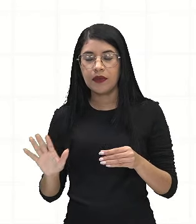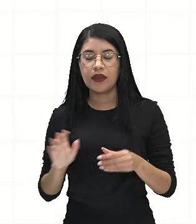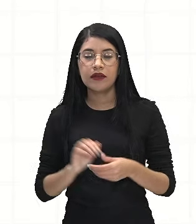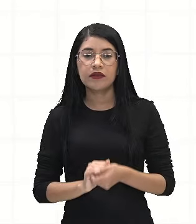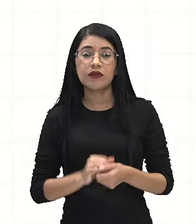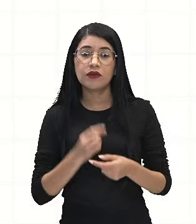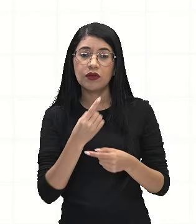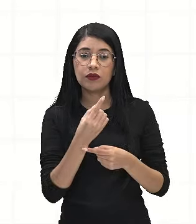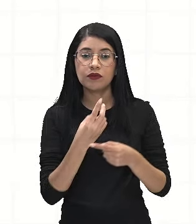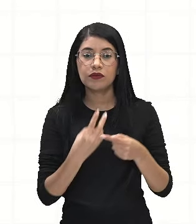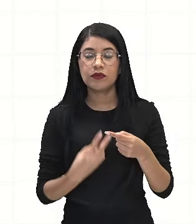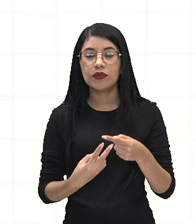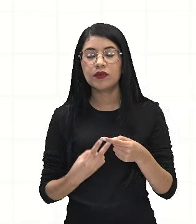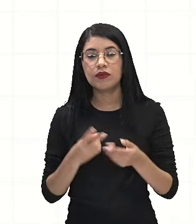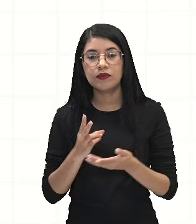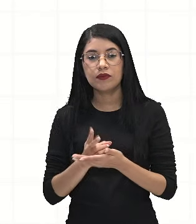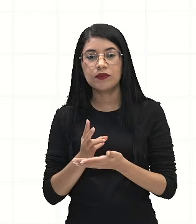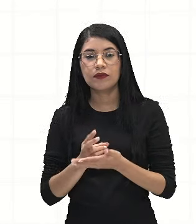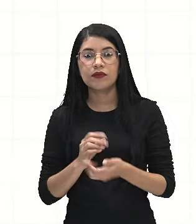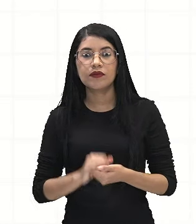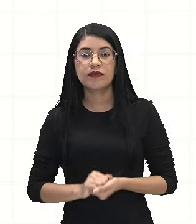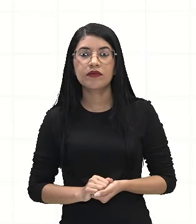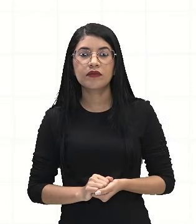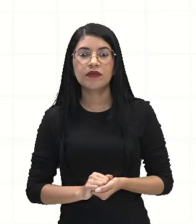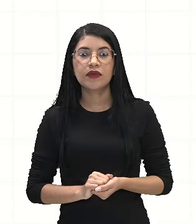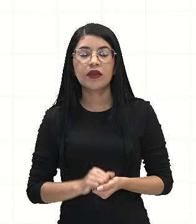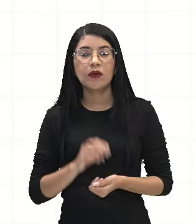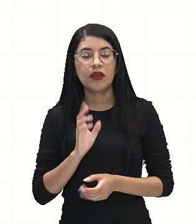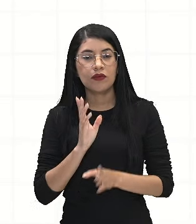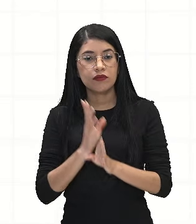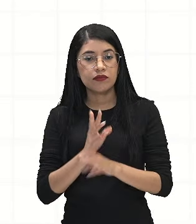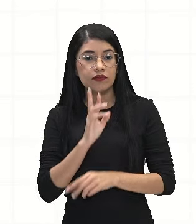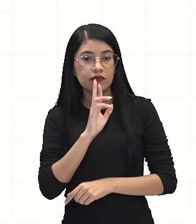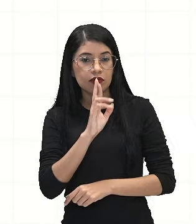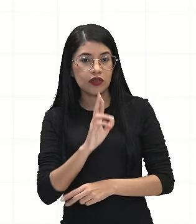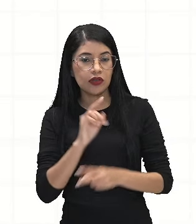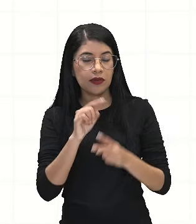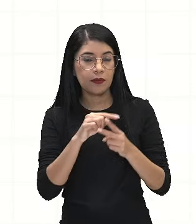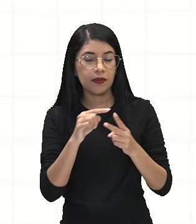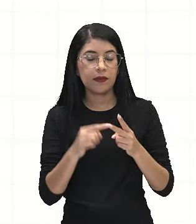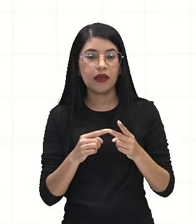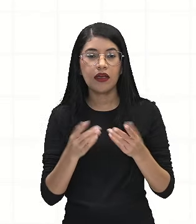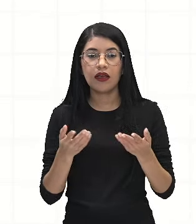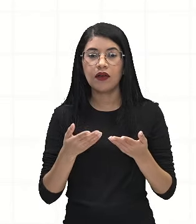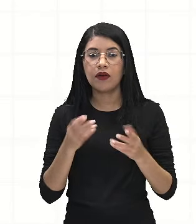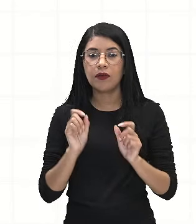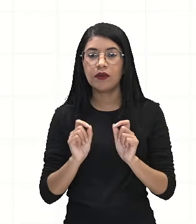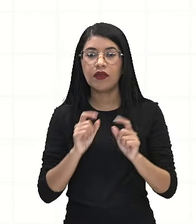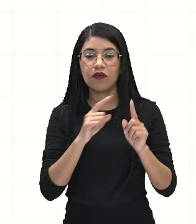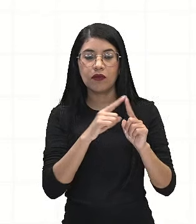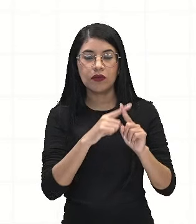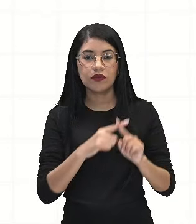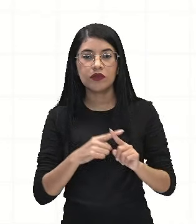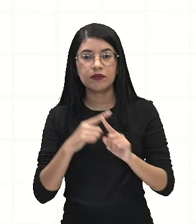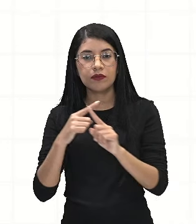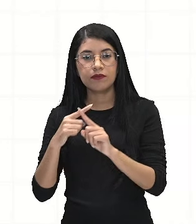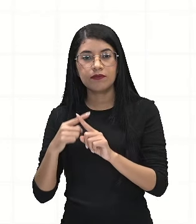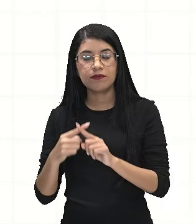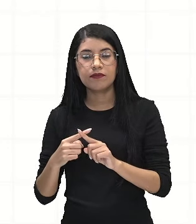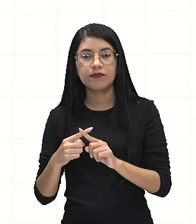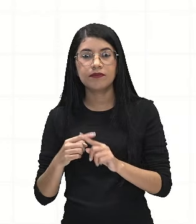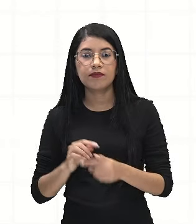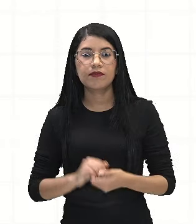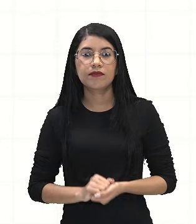sobre 2. Aí, agora que eu tenho esses resultados, eu vou fazer a multiplicação entre eles. Olha só.